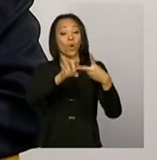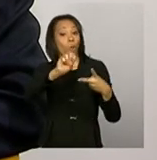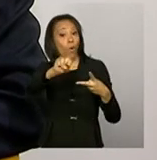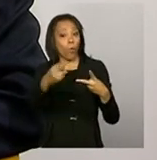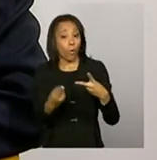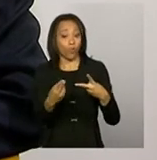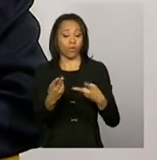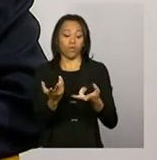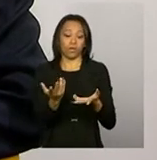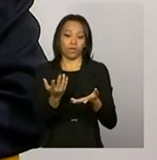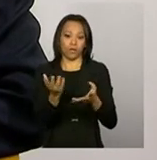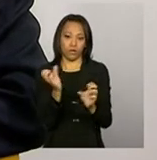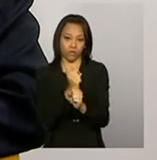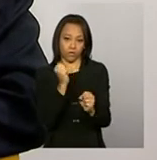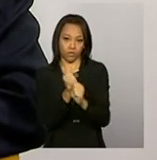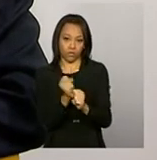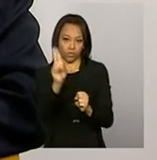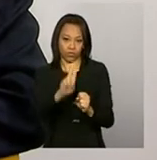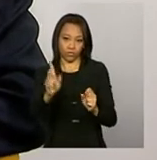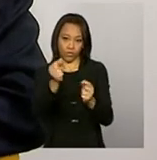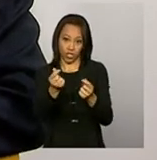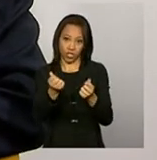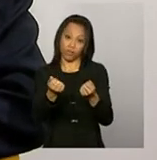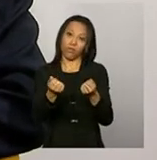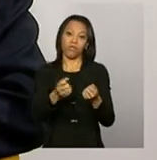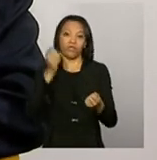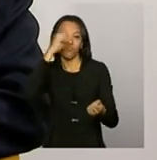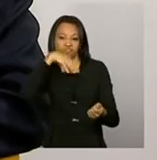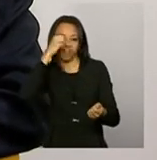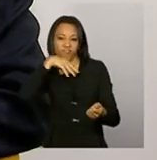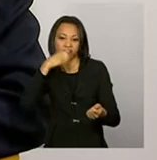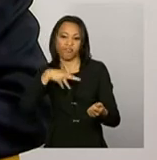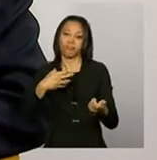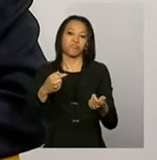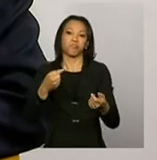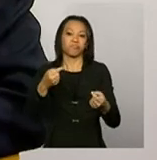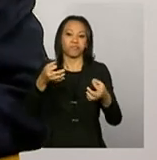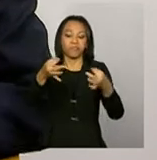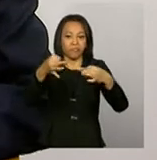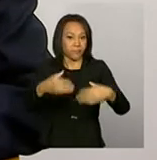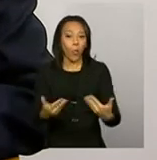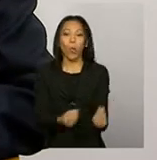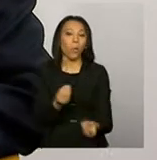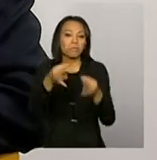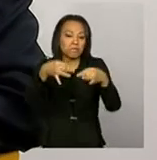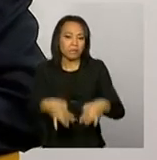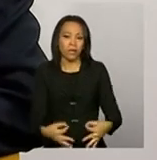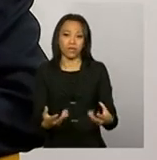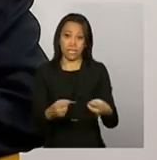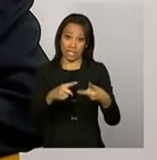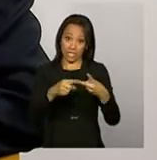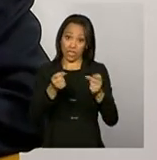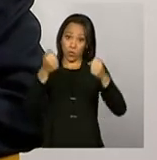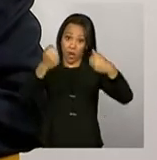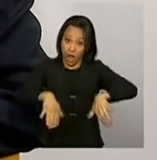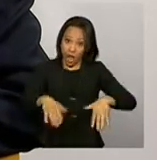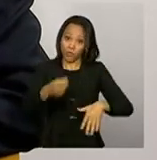gastas de forma irregular. Quando a conta é gasta de forma irregular,